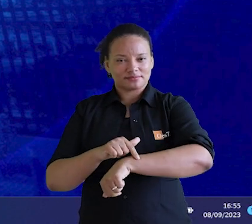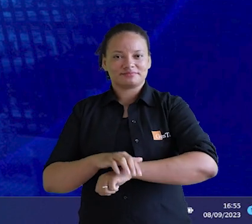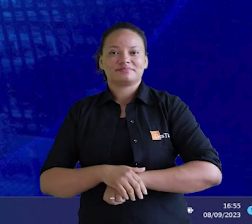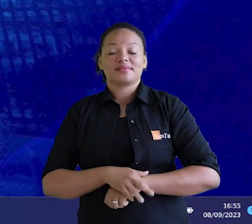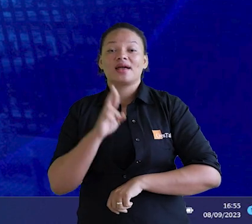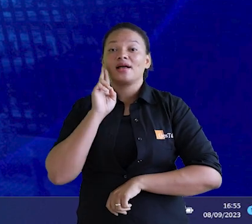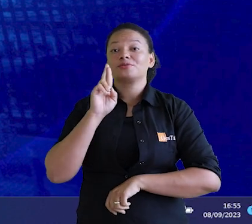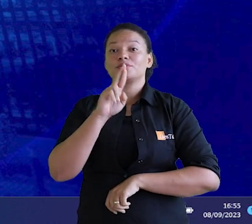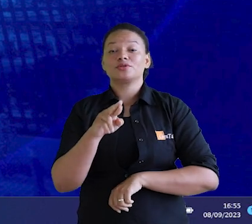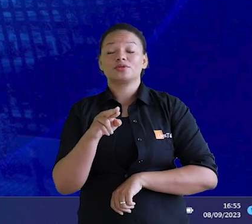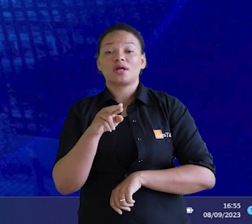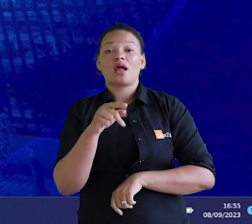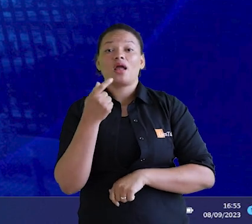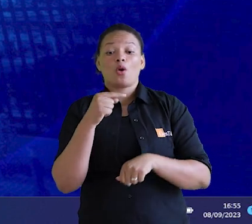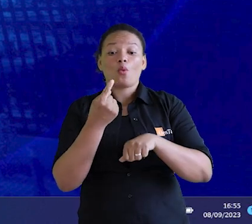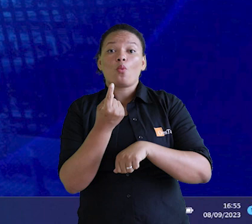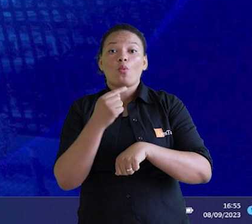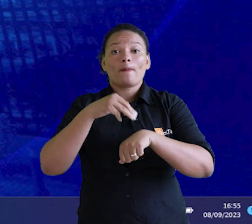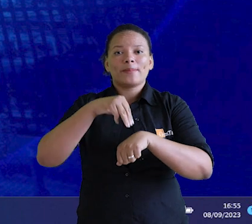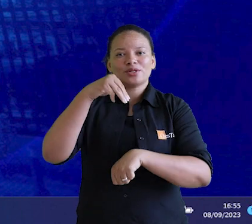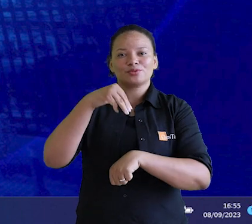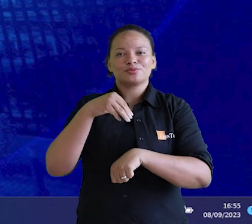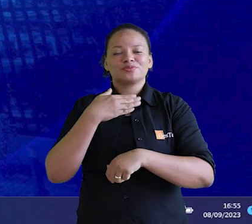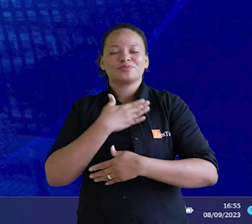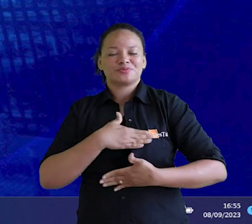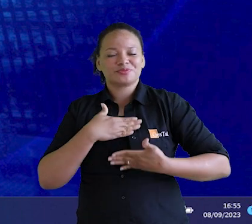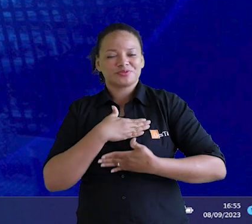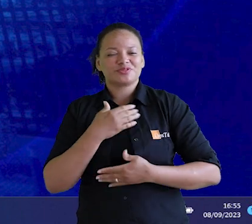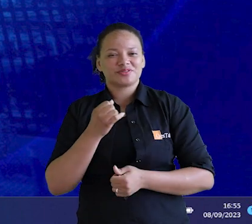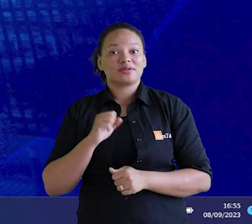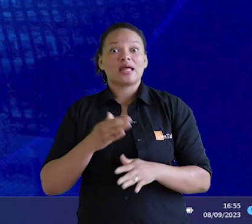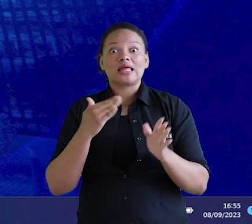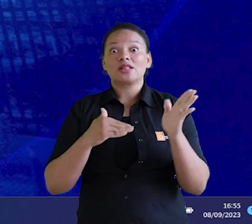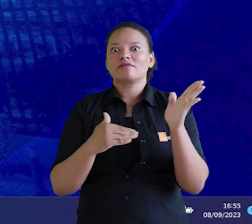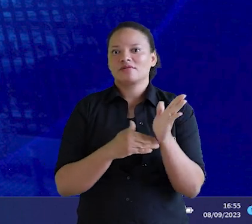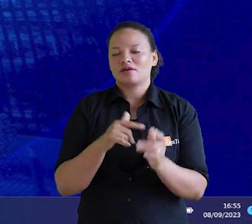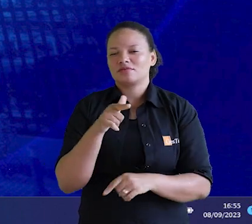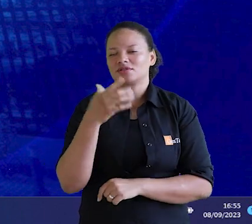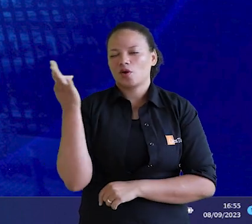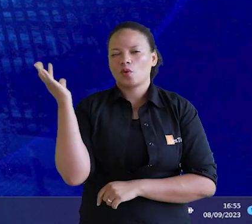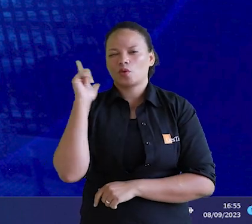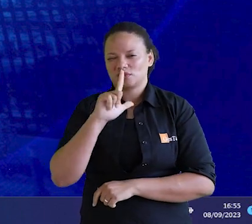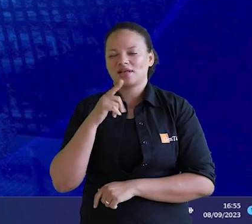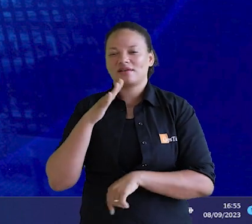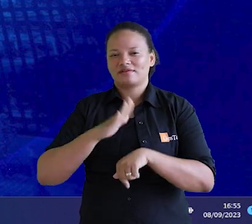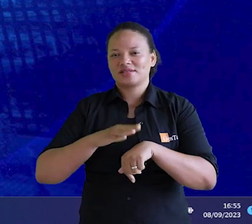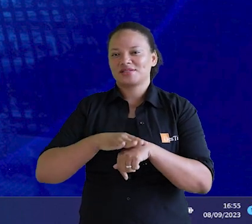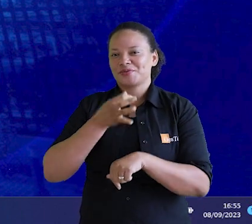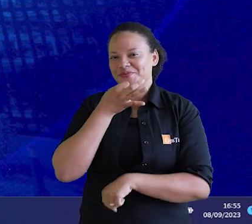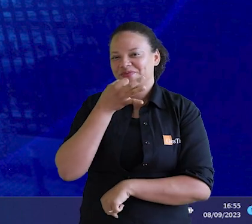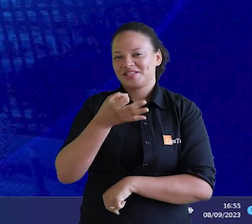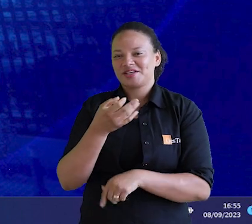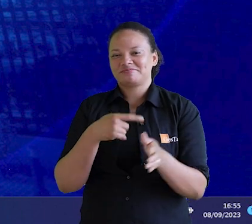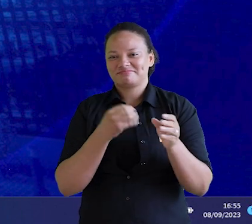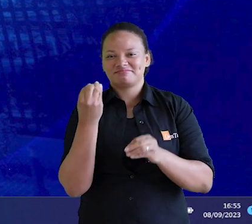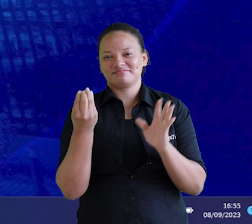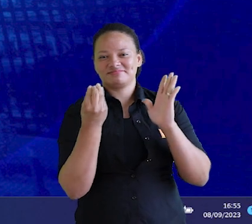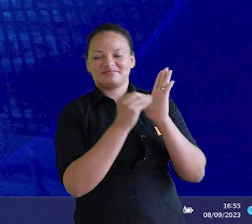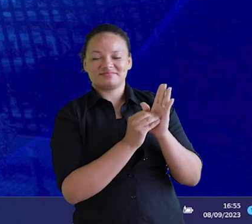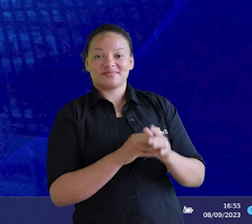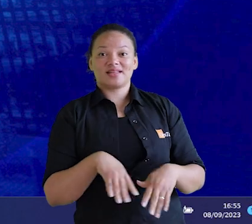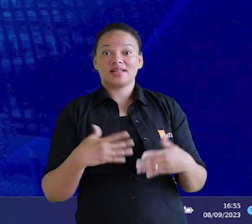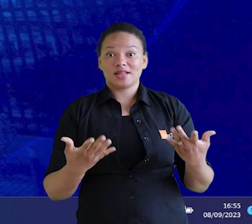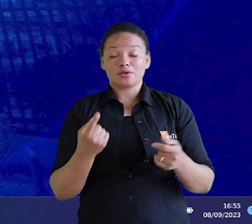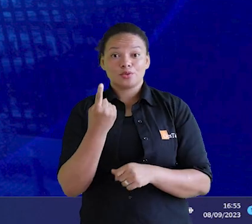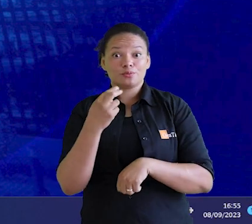É só escolher suas respostas e em menos de 1 minuto sua pesquisa de satisfação foi concluída. E no final você ainda pode deixar uma sugestão.